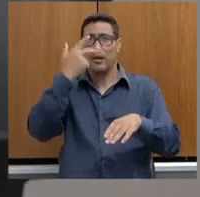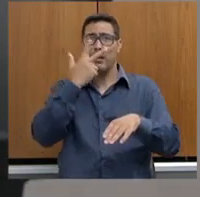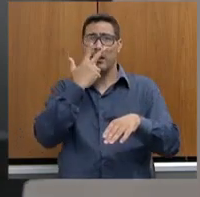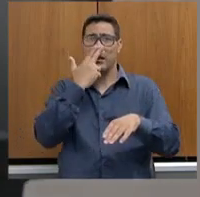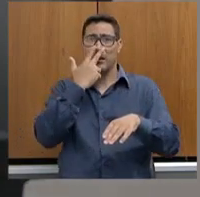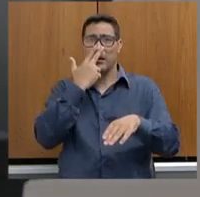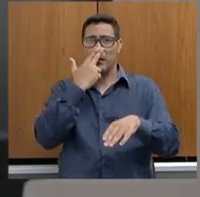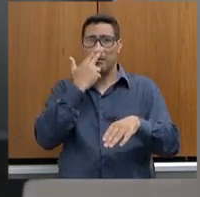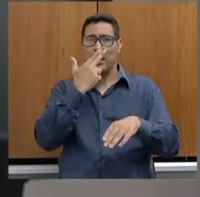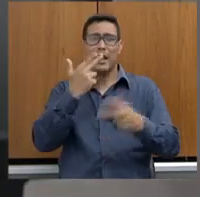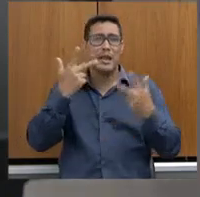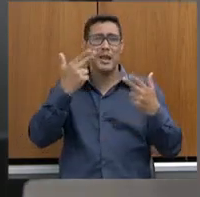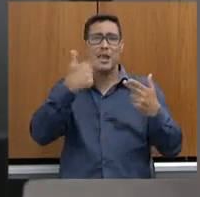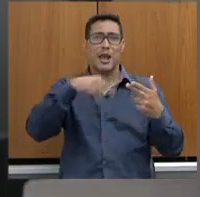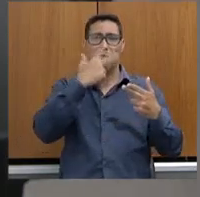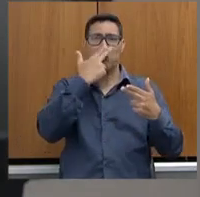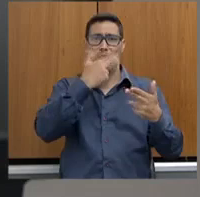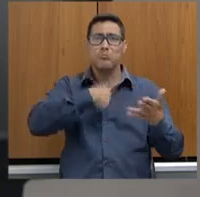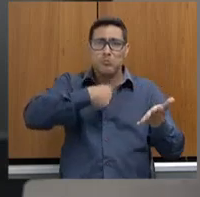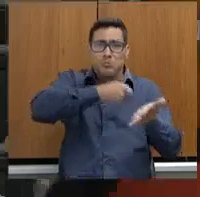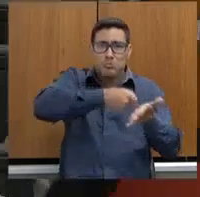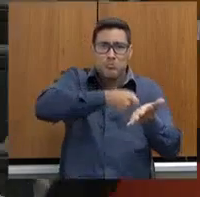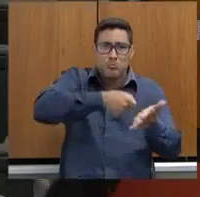dentista, que cobra mais.